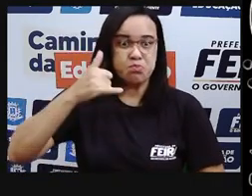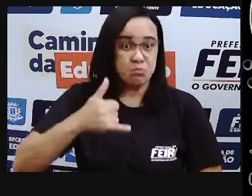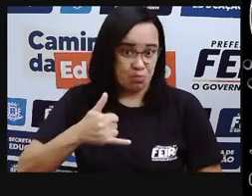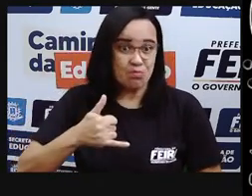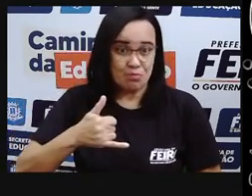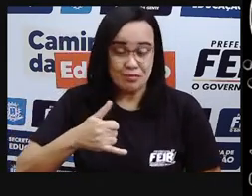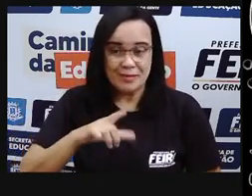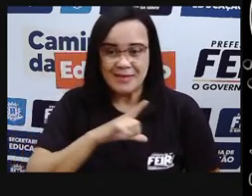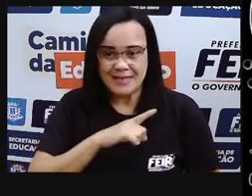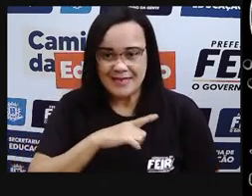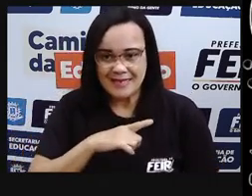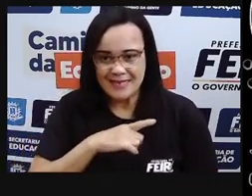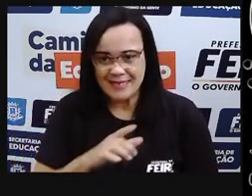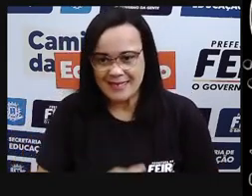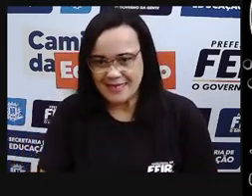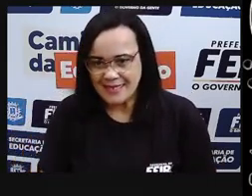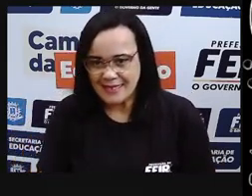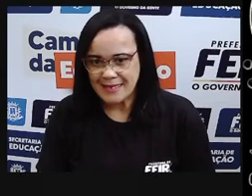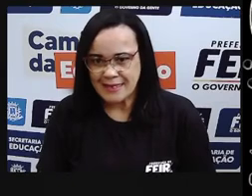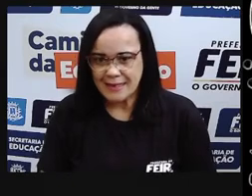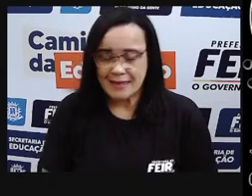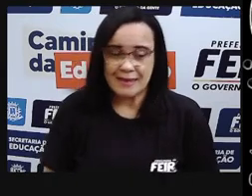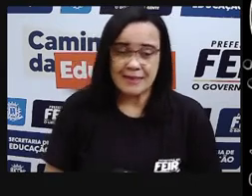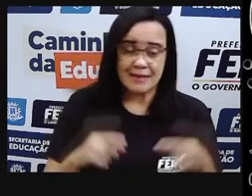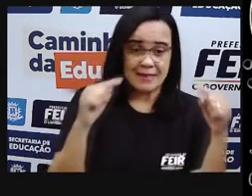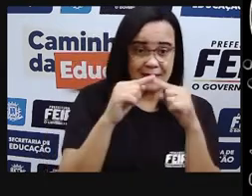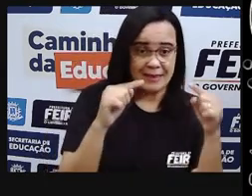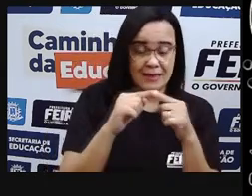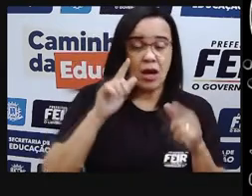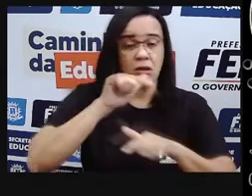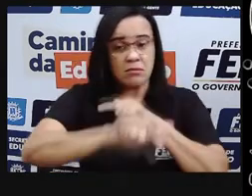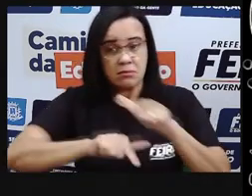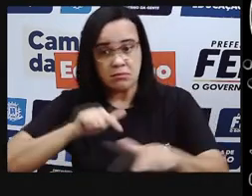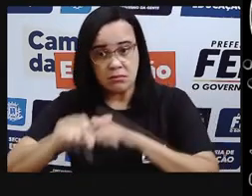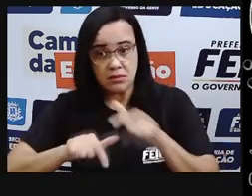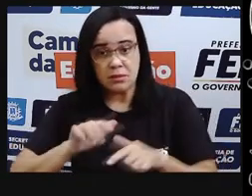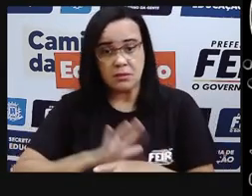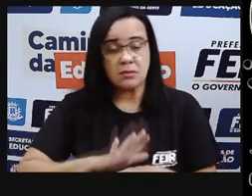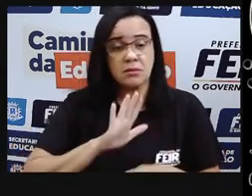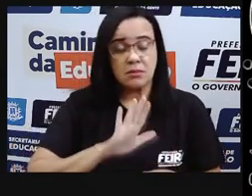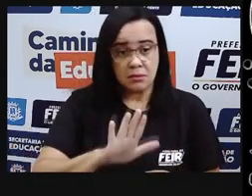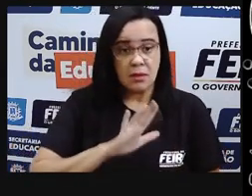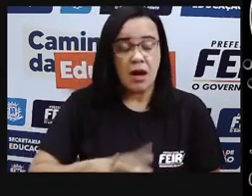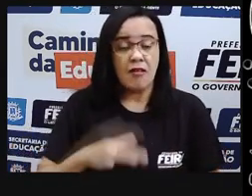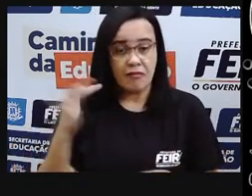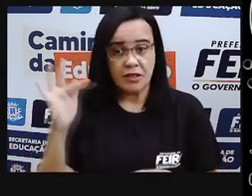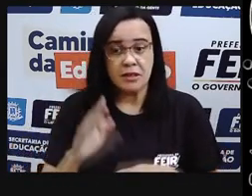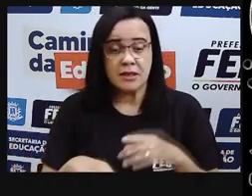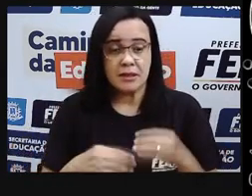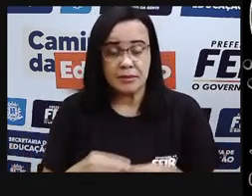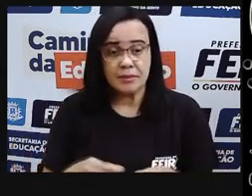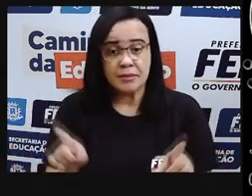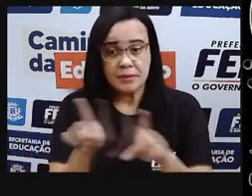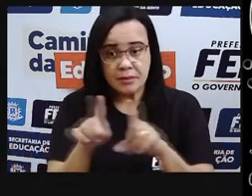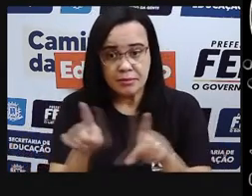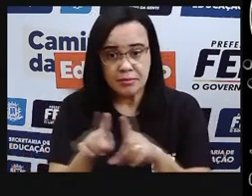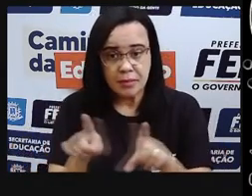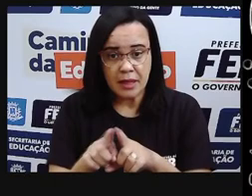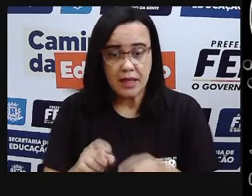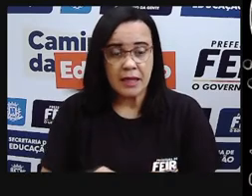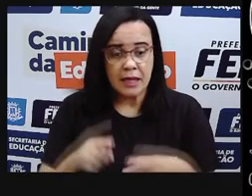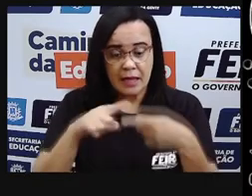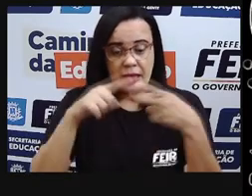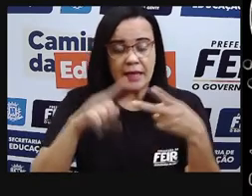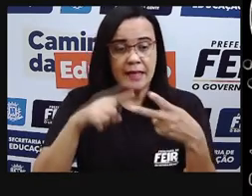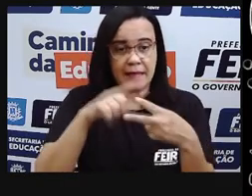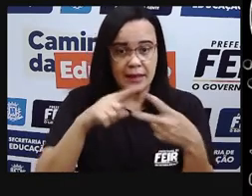definição muito exata, né, mas que na física a gente faz essa equivalência de energia